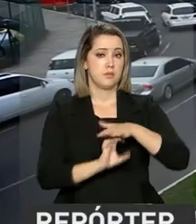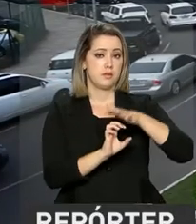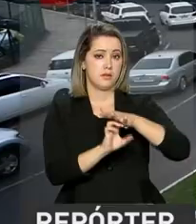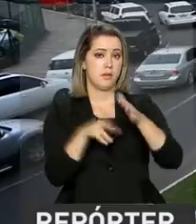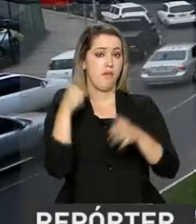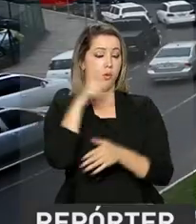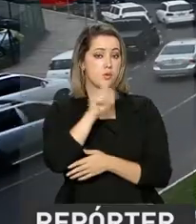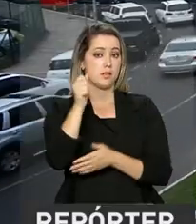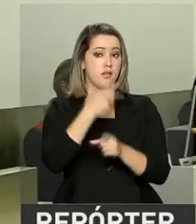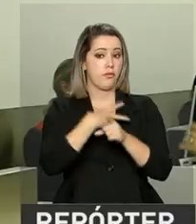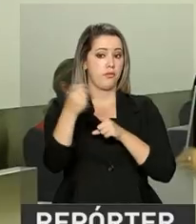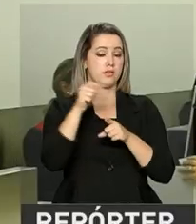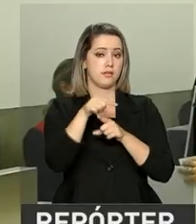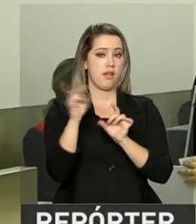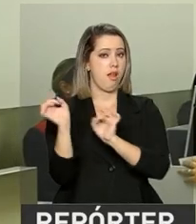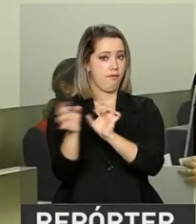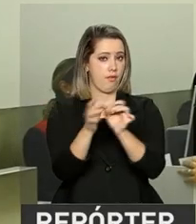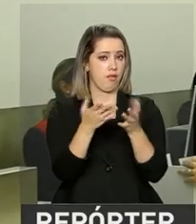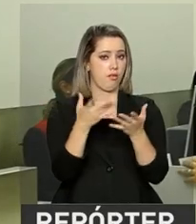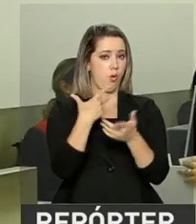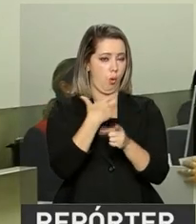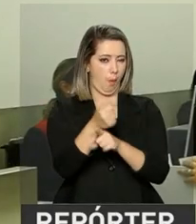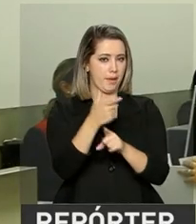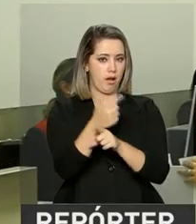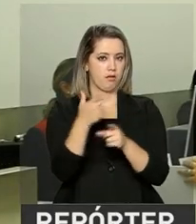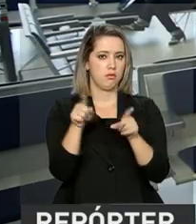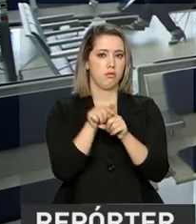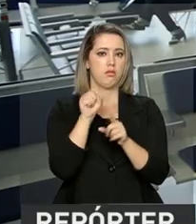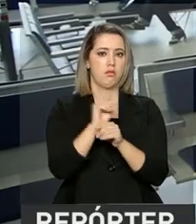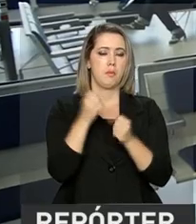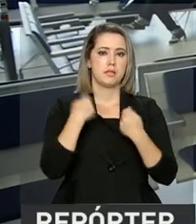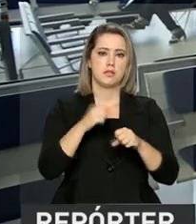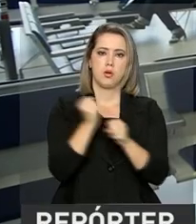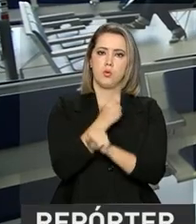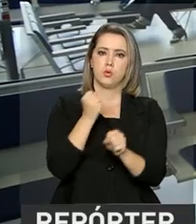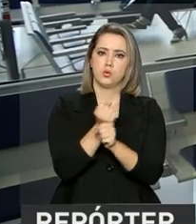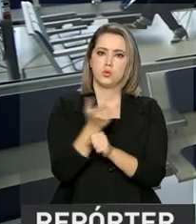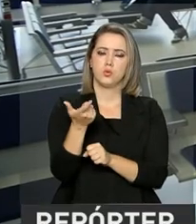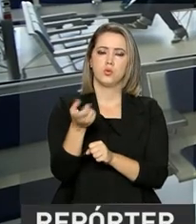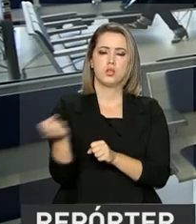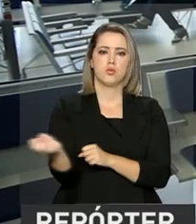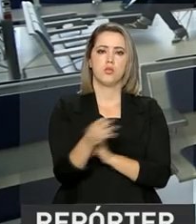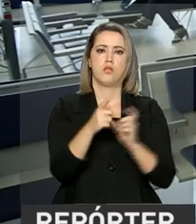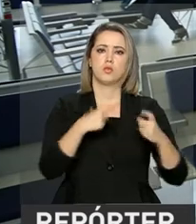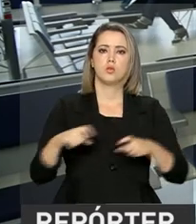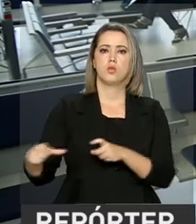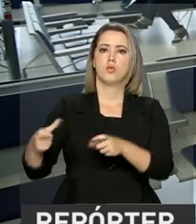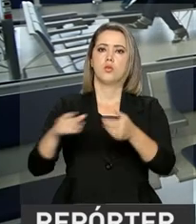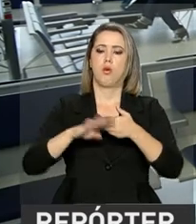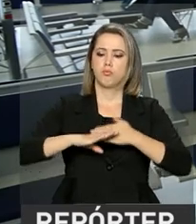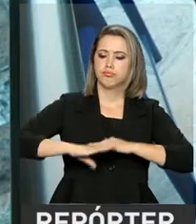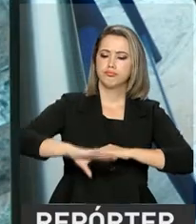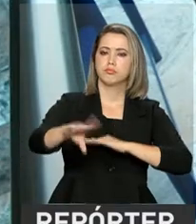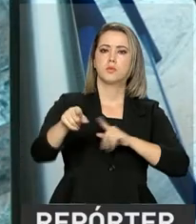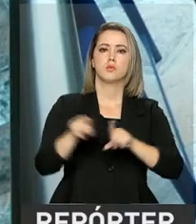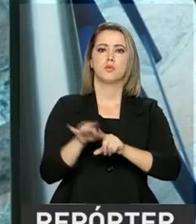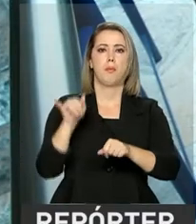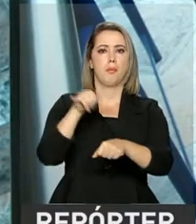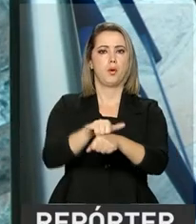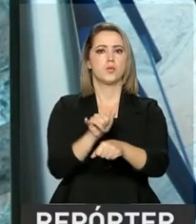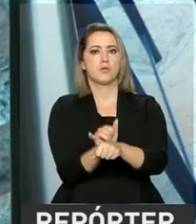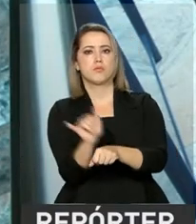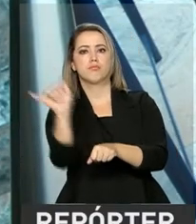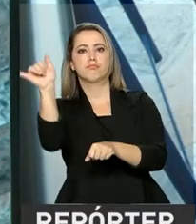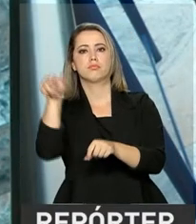As empresas vencedoras vão ter que ampliar e construir novos terminais, pátios de aeronaves e pistas de pouso e